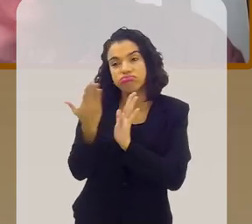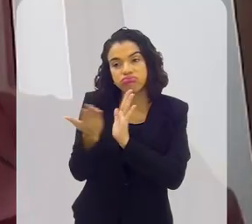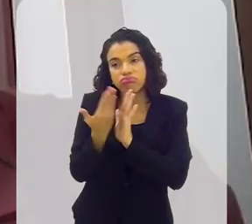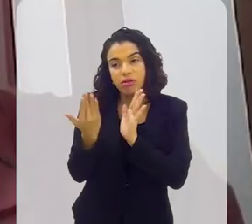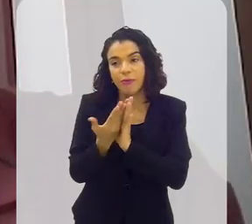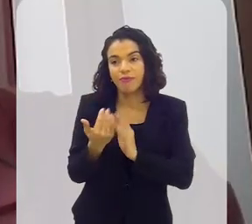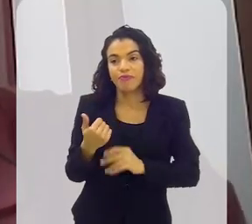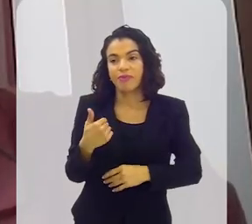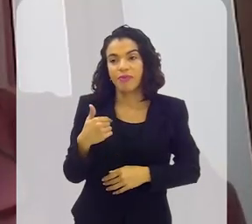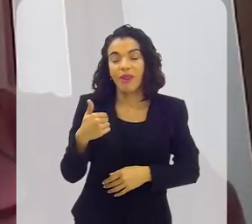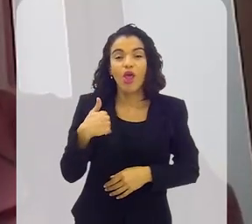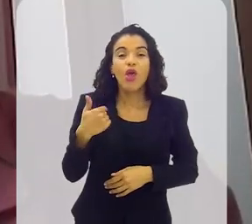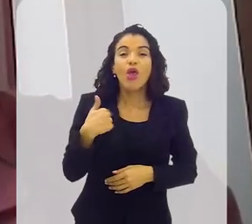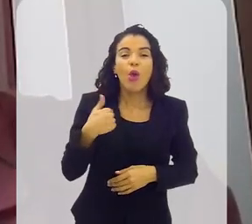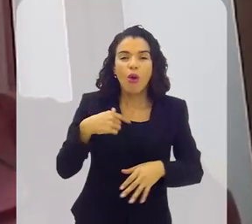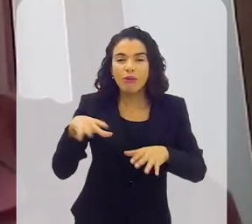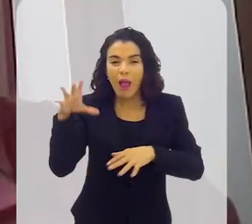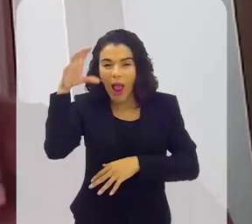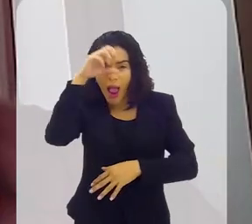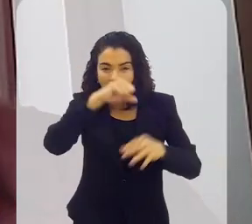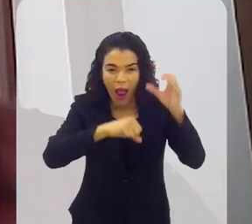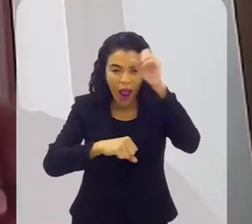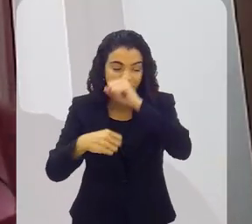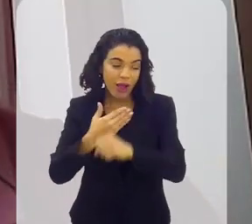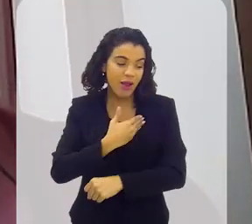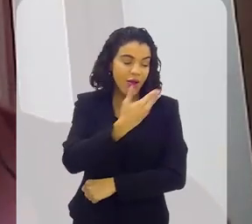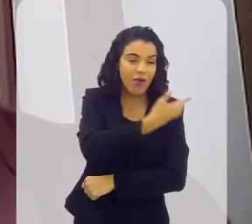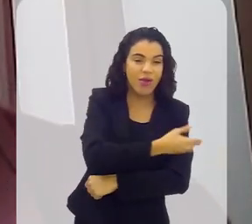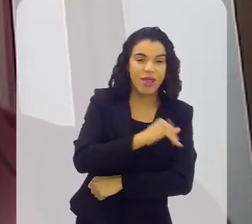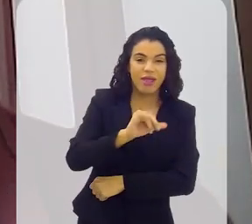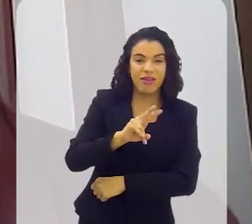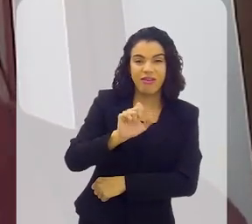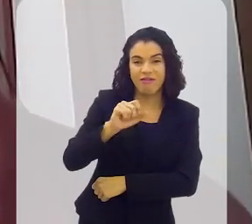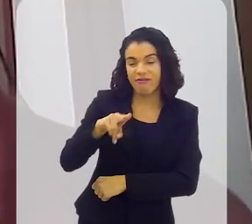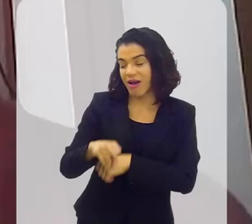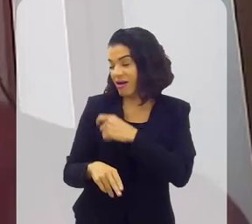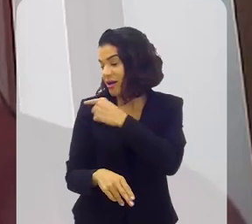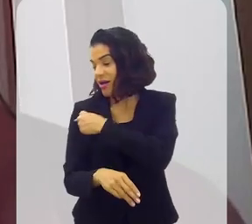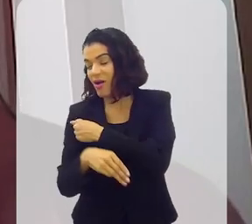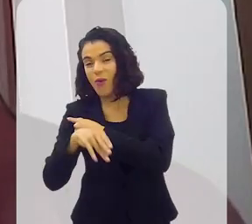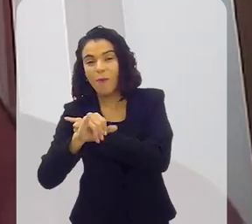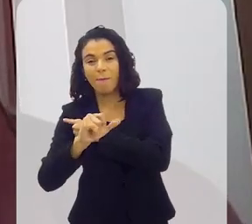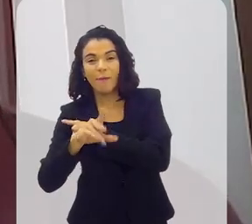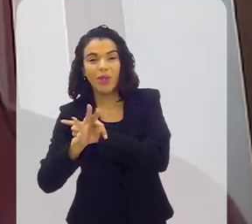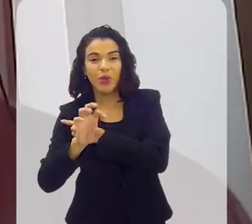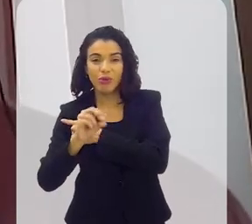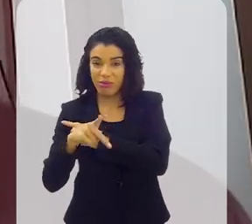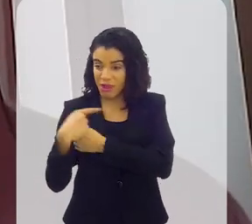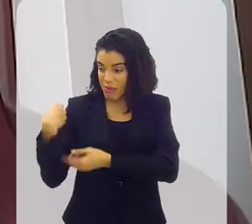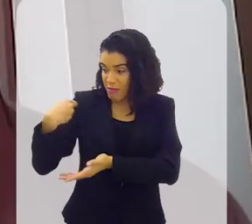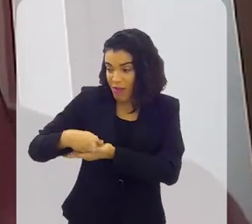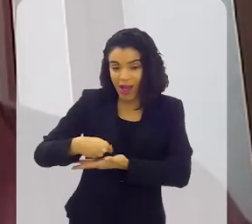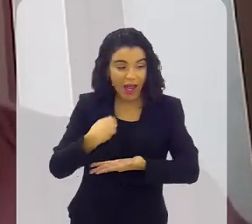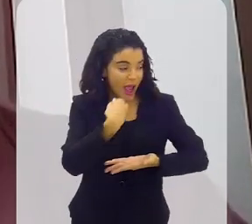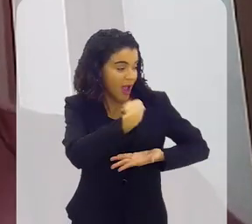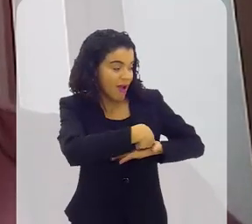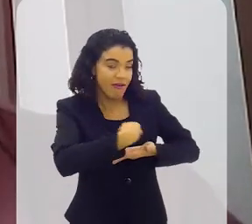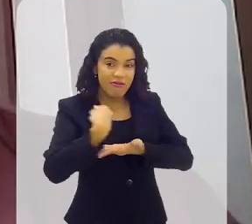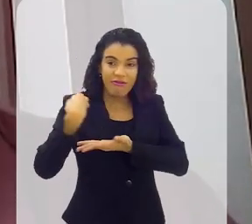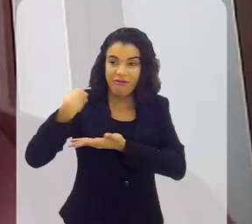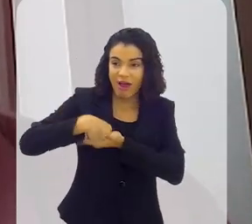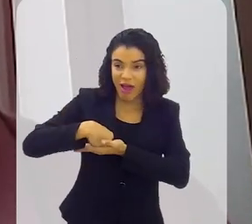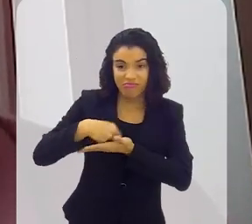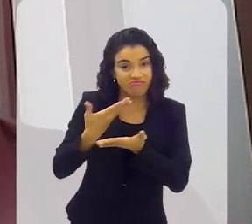uma universidade nos estúdios. Do meu lado esquerdo era o Ivan Paulo. Do lado direito era o Milton Manhãs. Ainda me pagavam para ir nessas